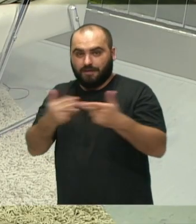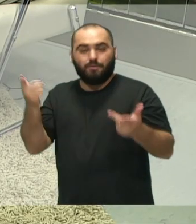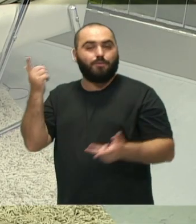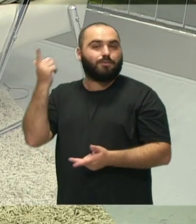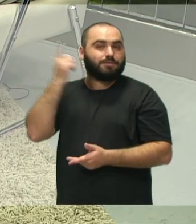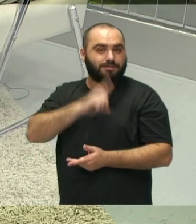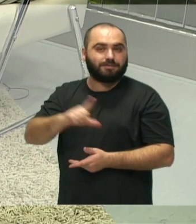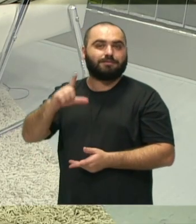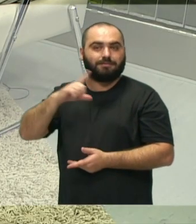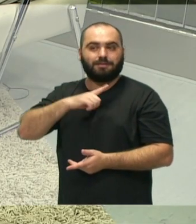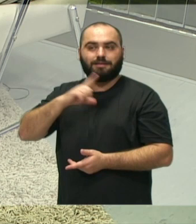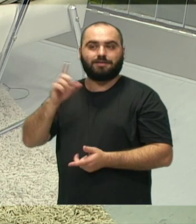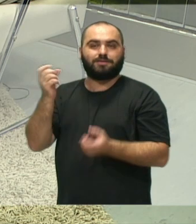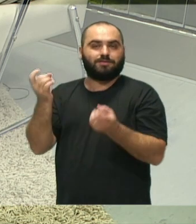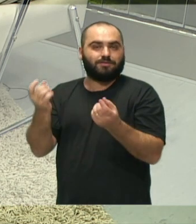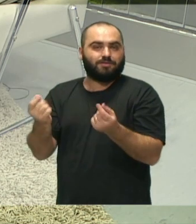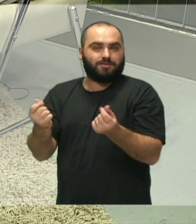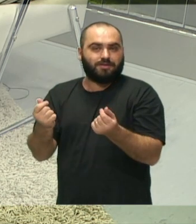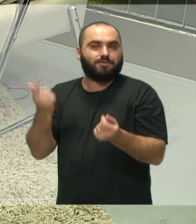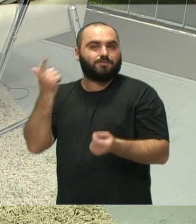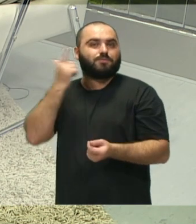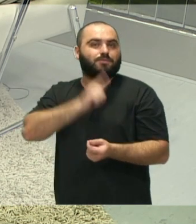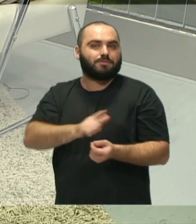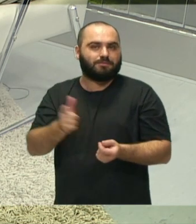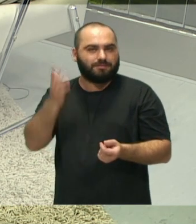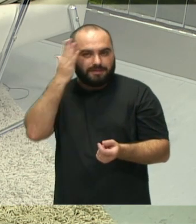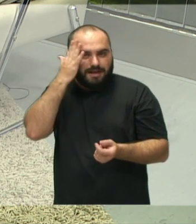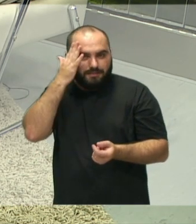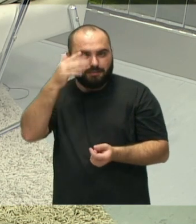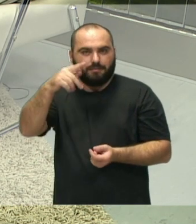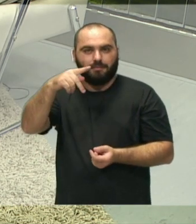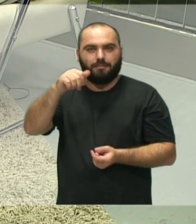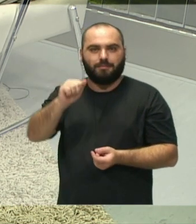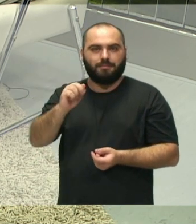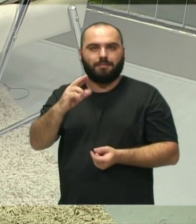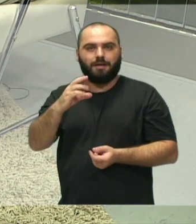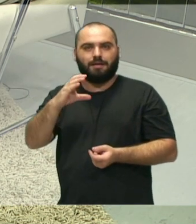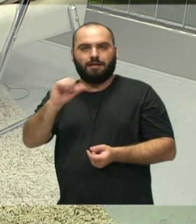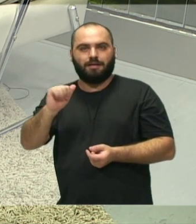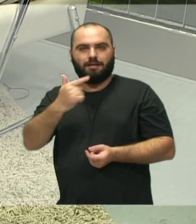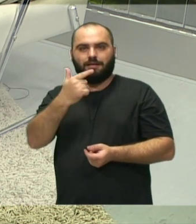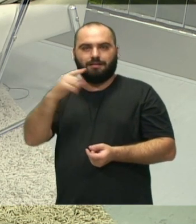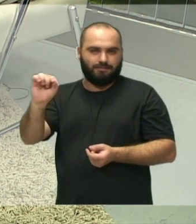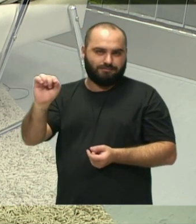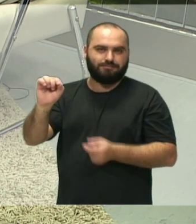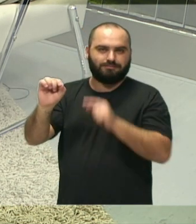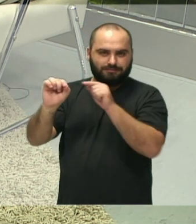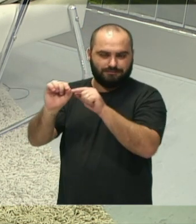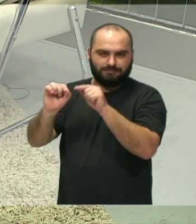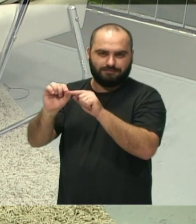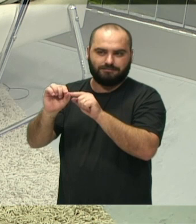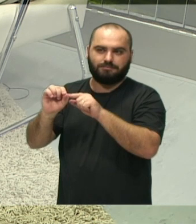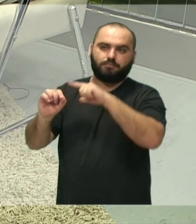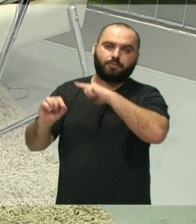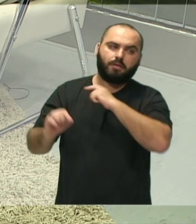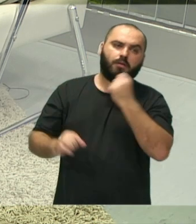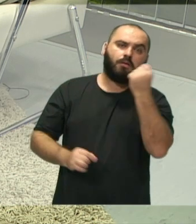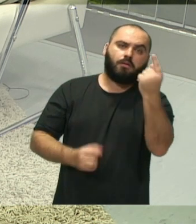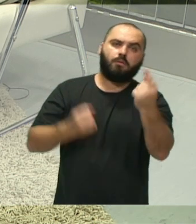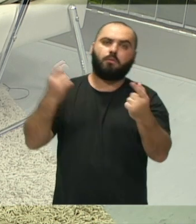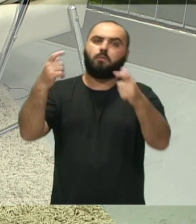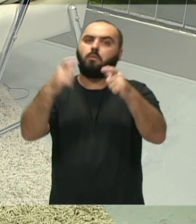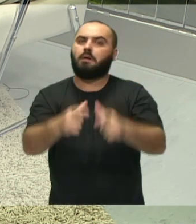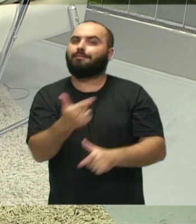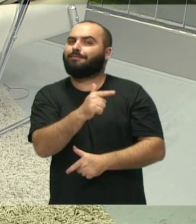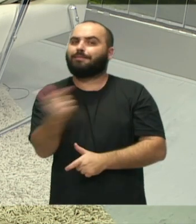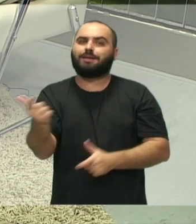um parcão, né, o espaço realmente para soltura de algumas baias, porque algumas baias não tem espaço suficiente para a quantidade